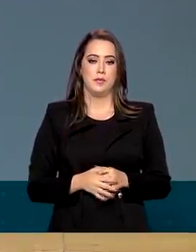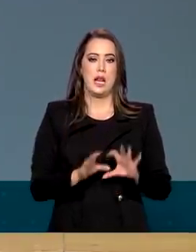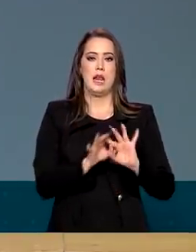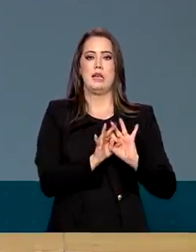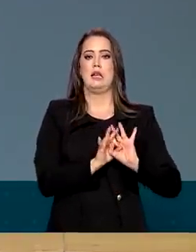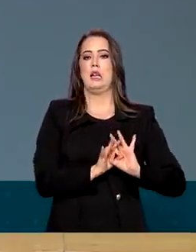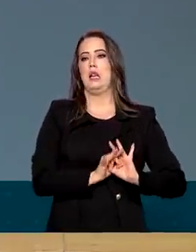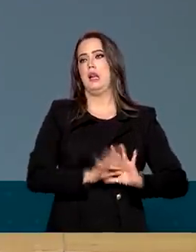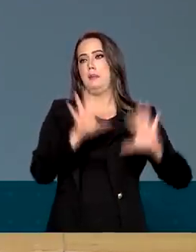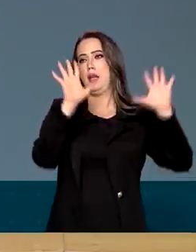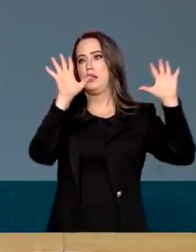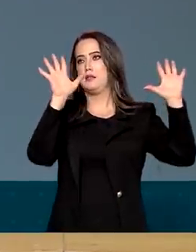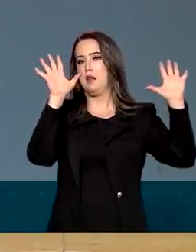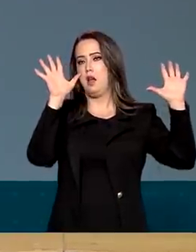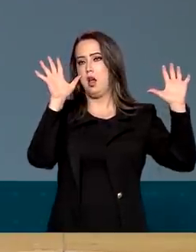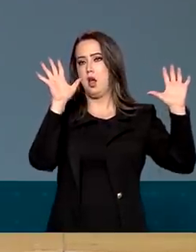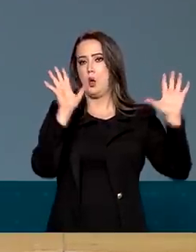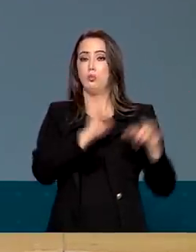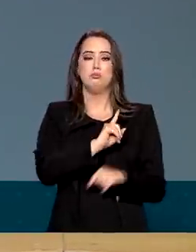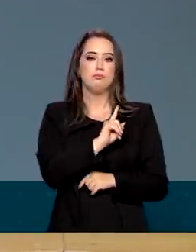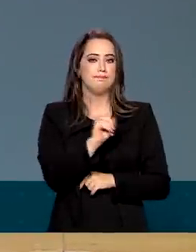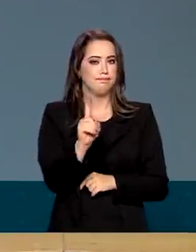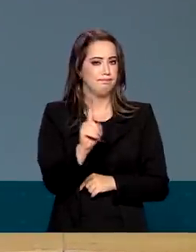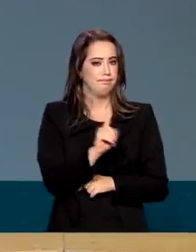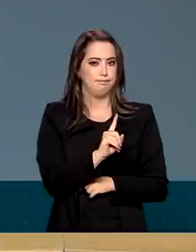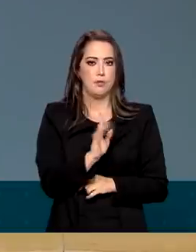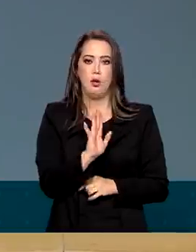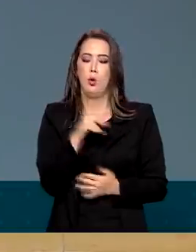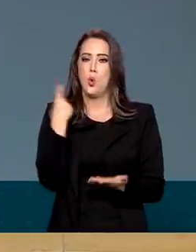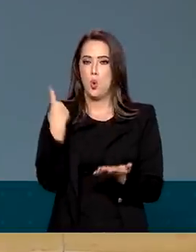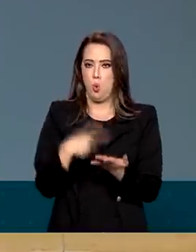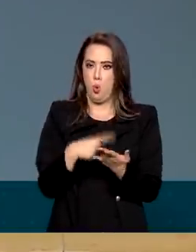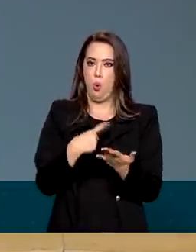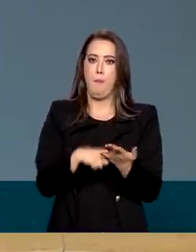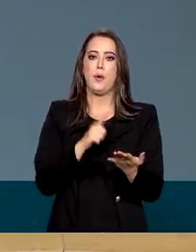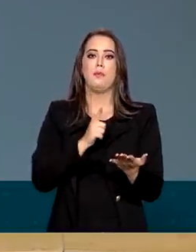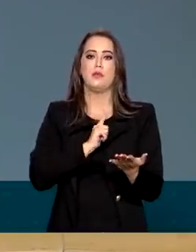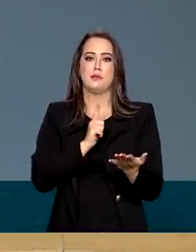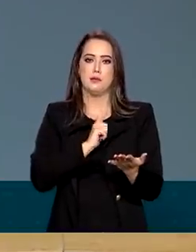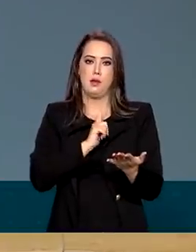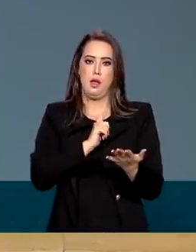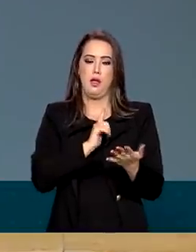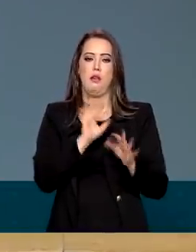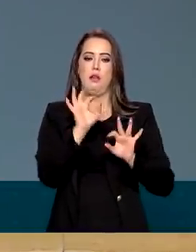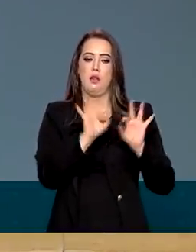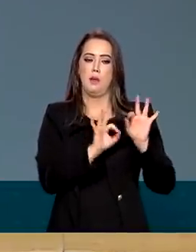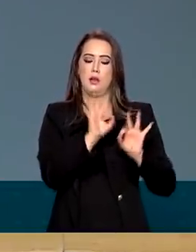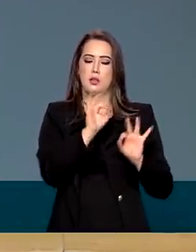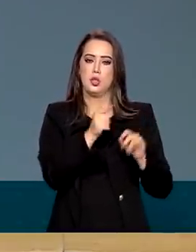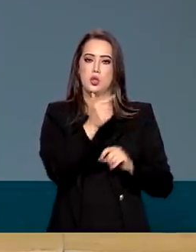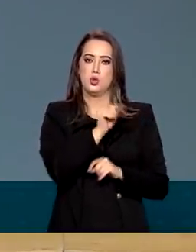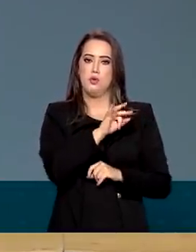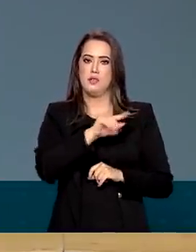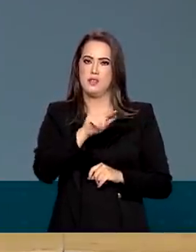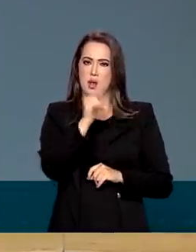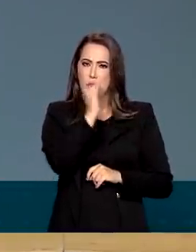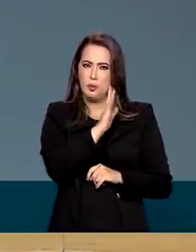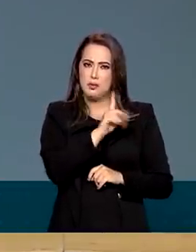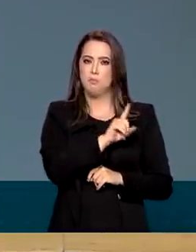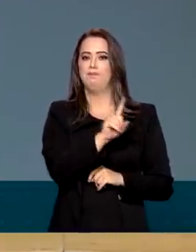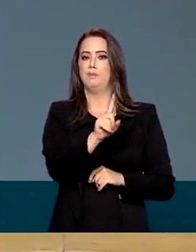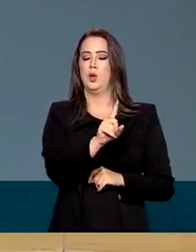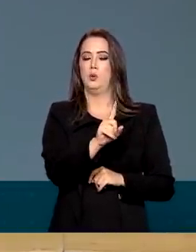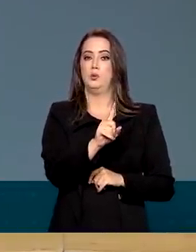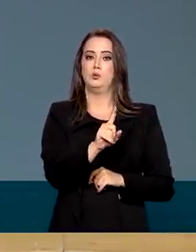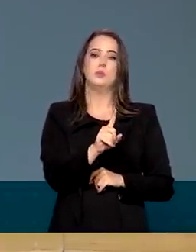uma libertação, uma falta de compromisso, sair do teto, rever a arquitetura fiscal brasileira. Não é isso que está